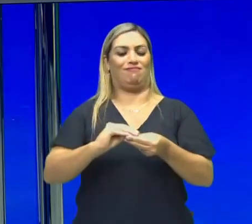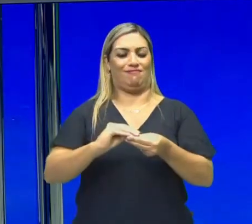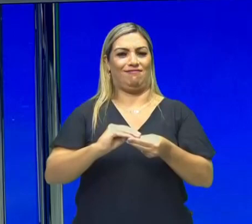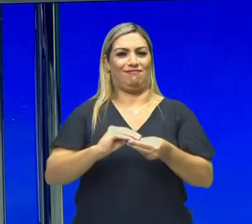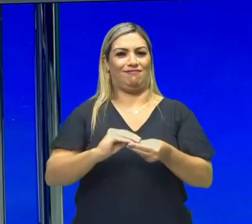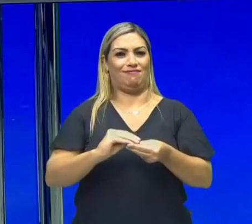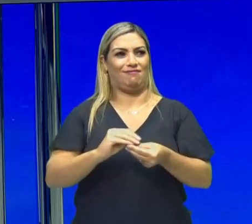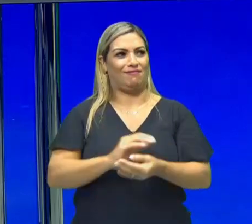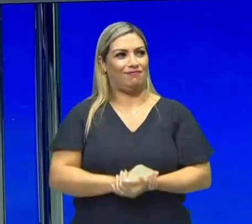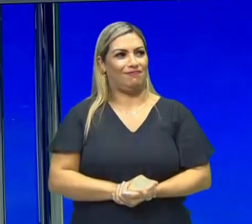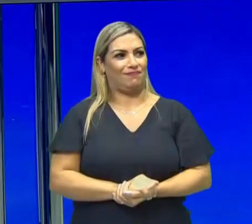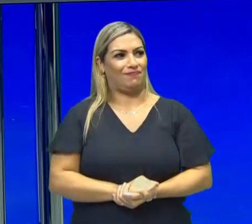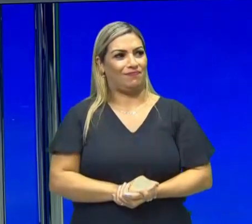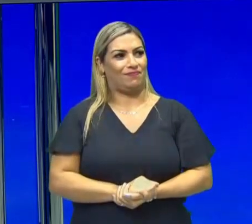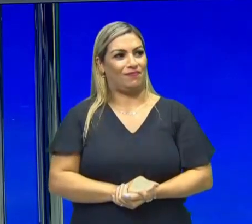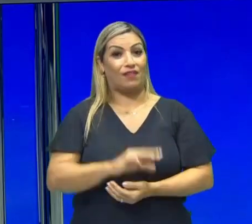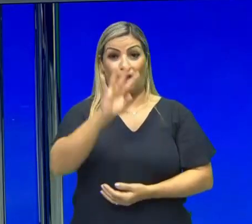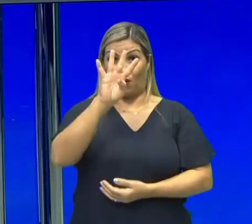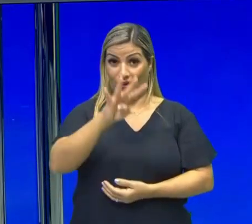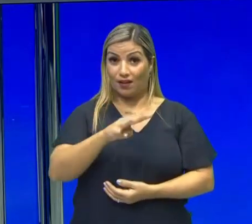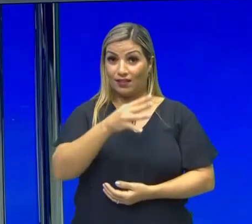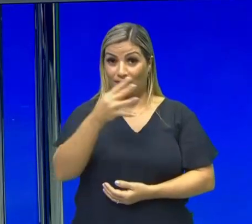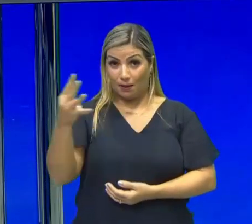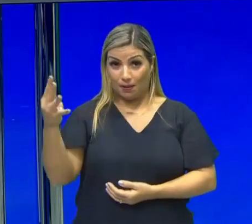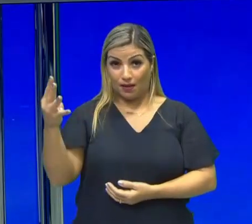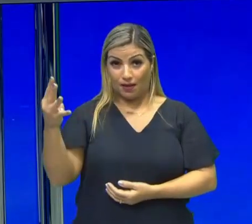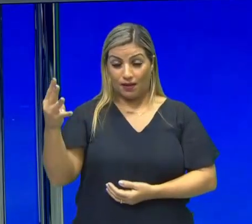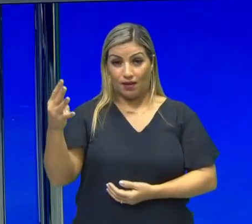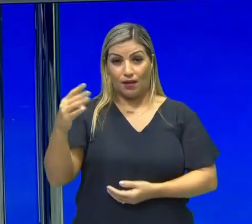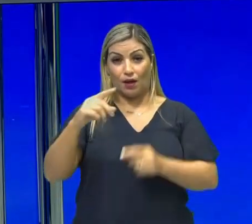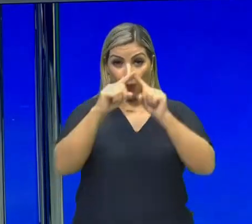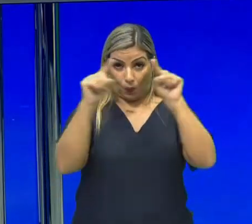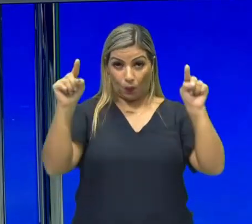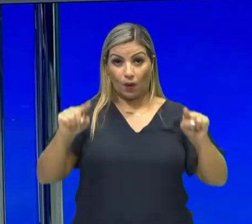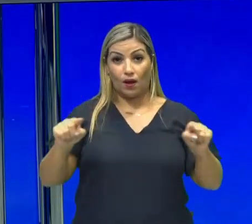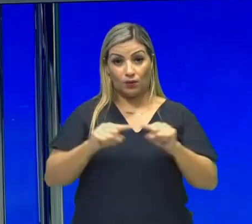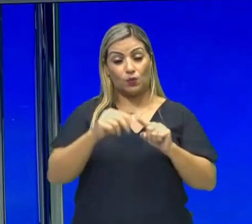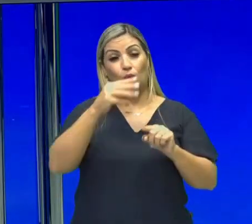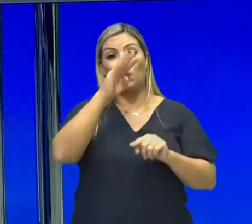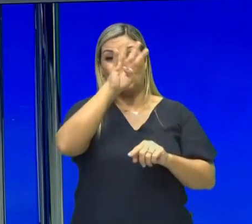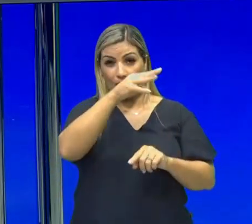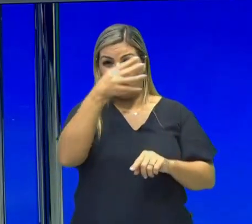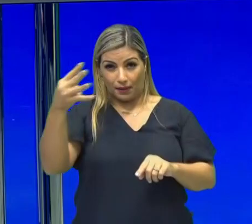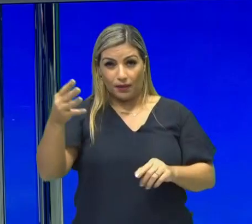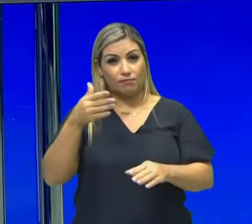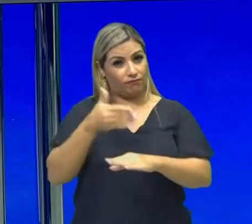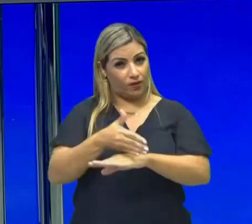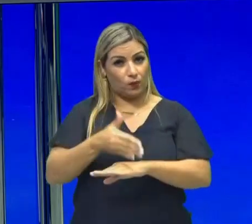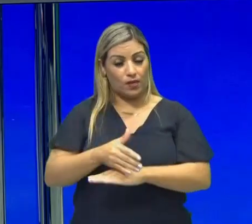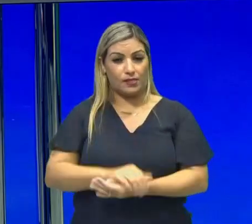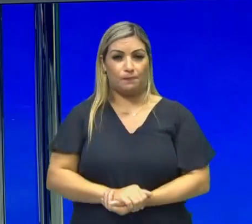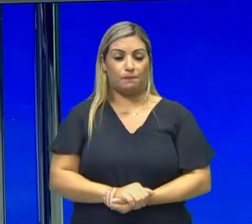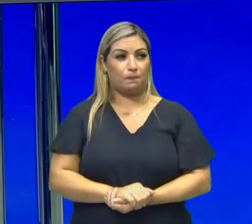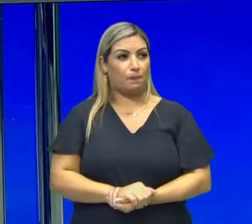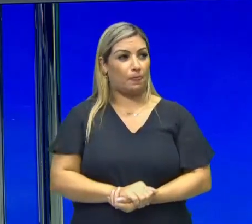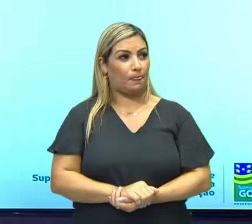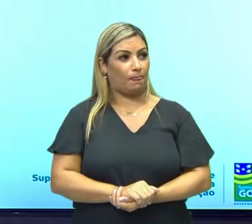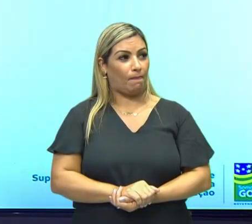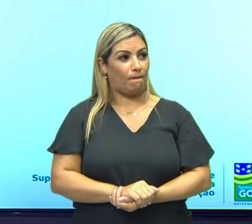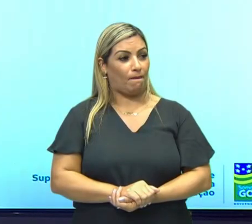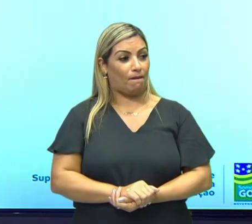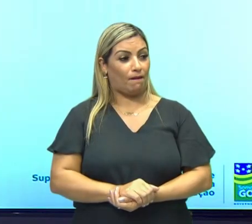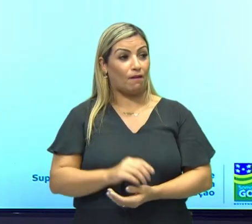Vamos para o tabela, quadro tabela de frequência, ok? Estão me avisando que